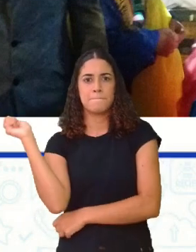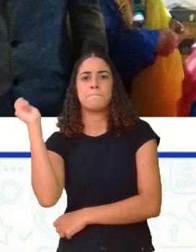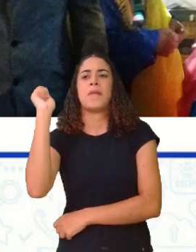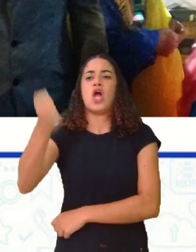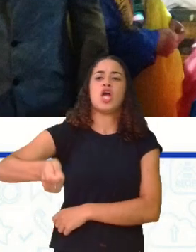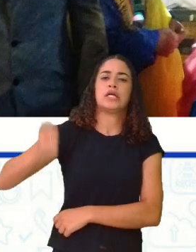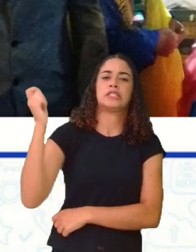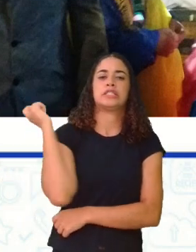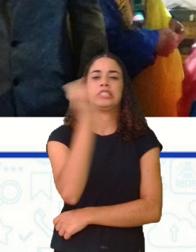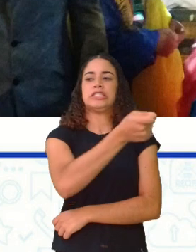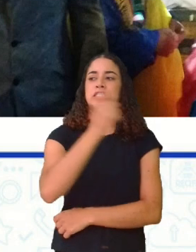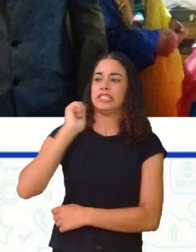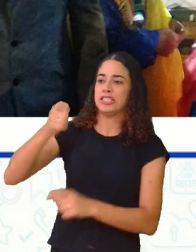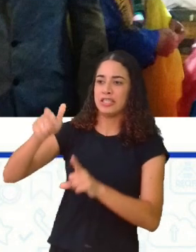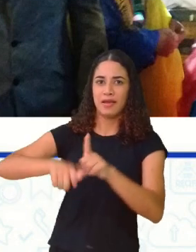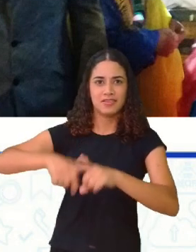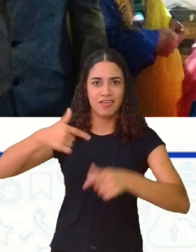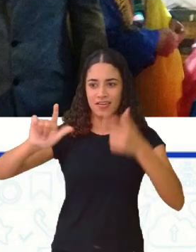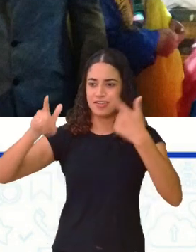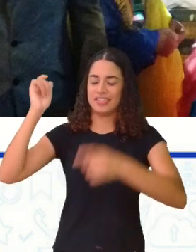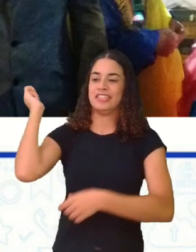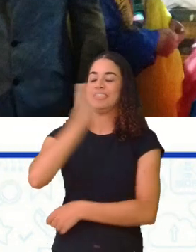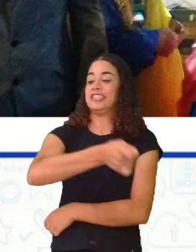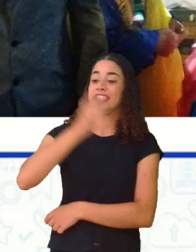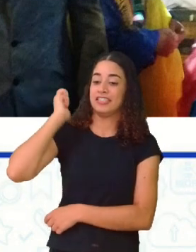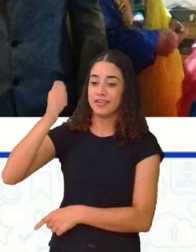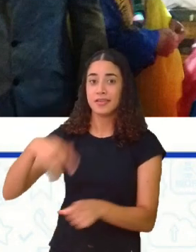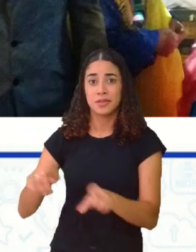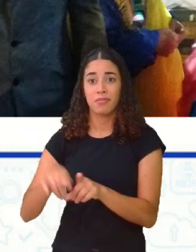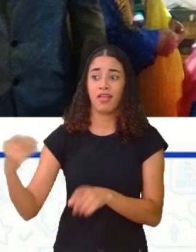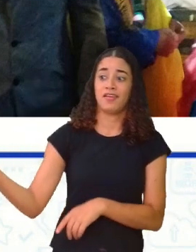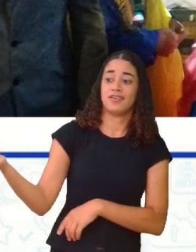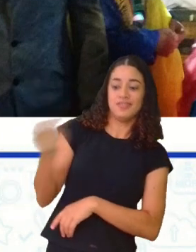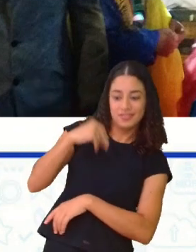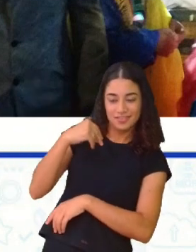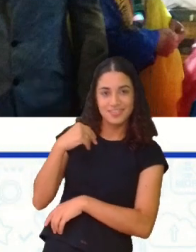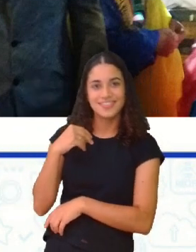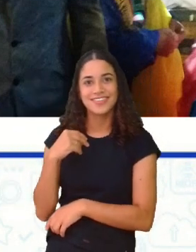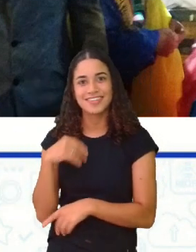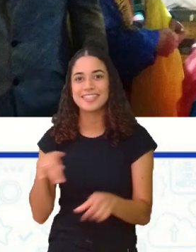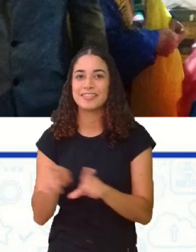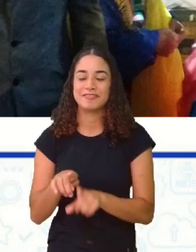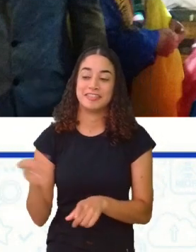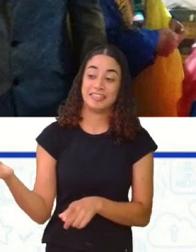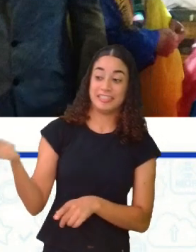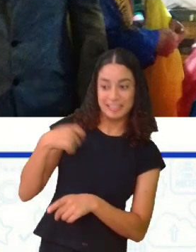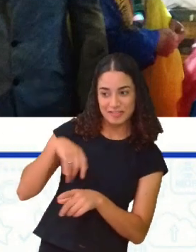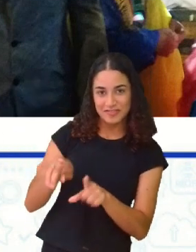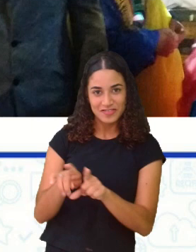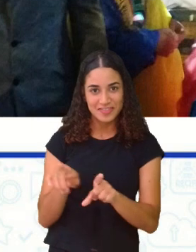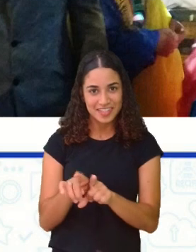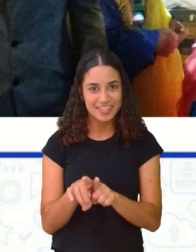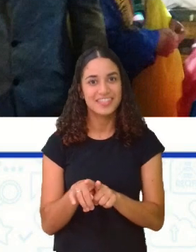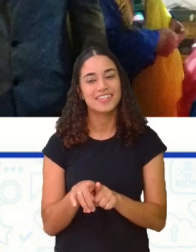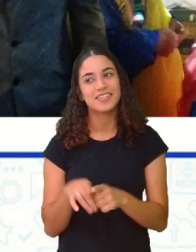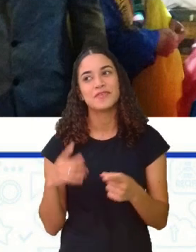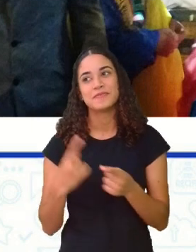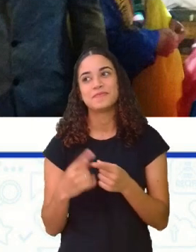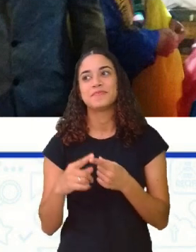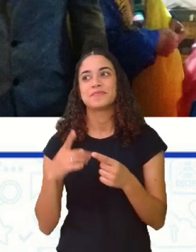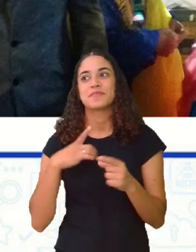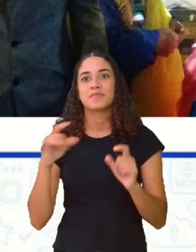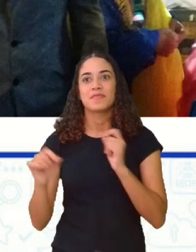nas outras personagens. É verdade. Eles também apanham em cena, né? Porque tem essa coisa mesmo com relação à